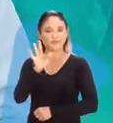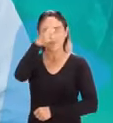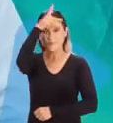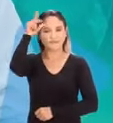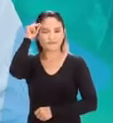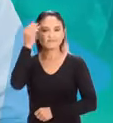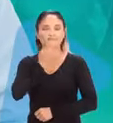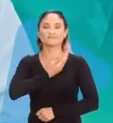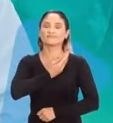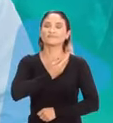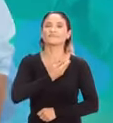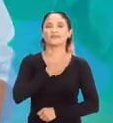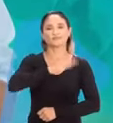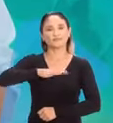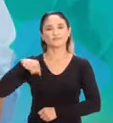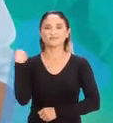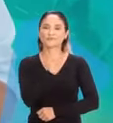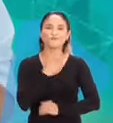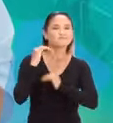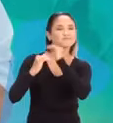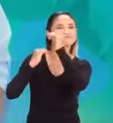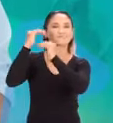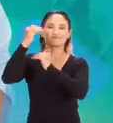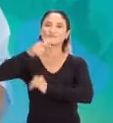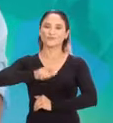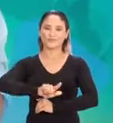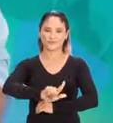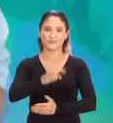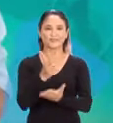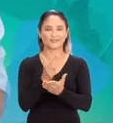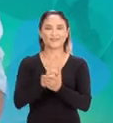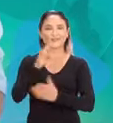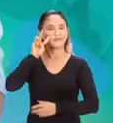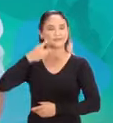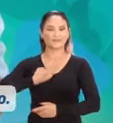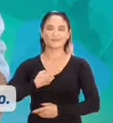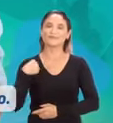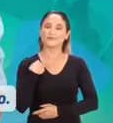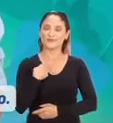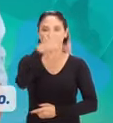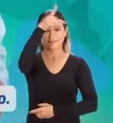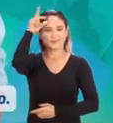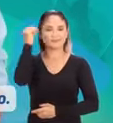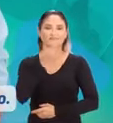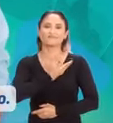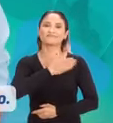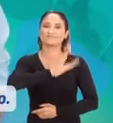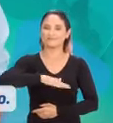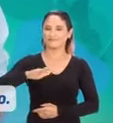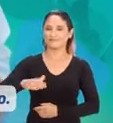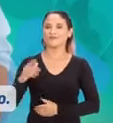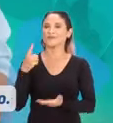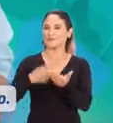prêmio de prefeito amigo da criança. Vamos trabalhar para que Teresina sempre mantenha este reconhecimento. Serei um prefeito